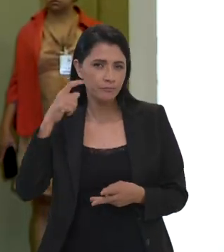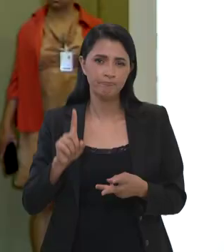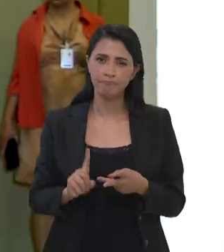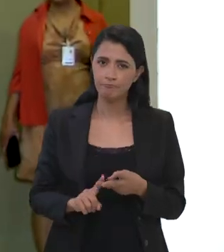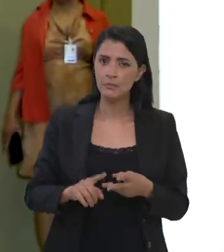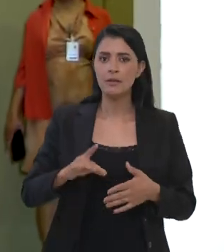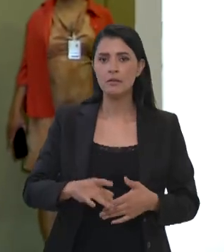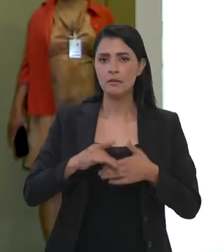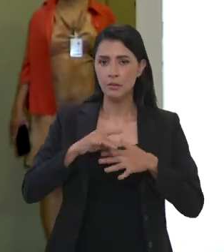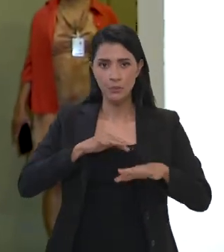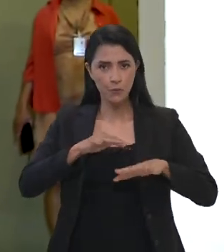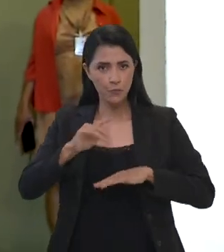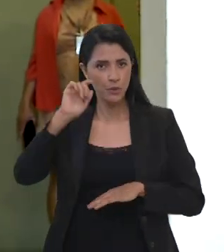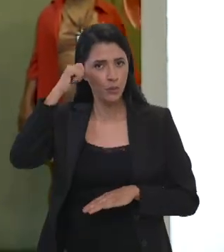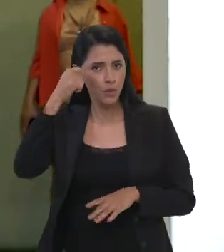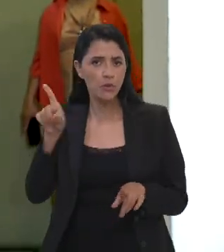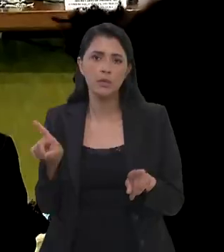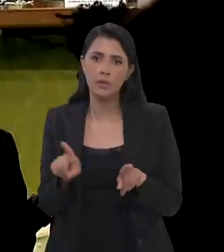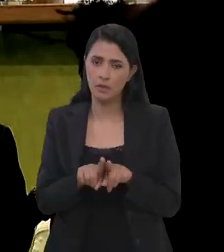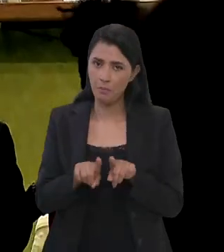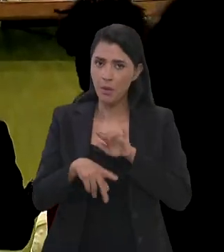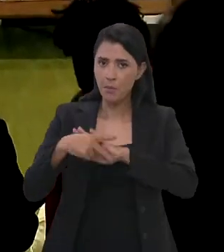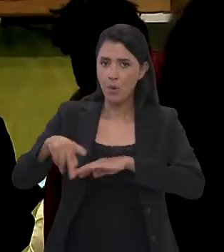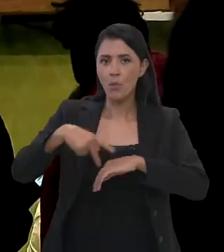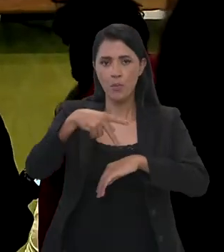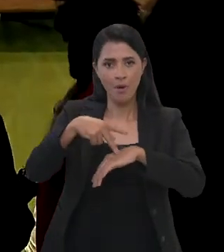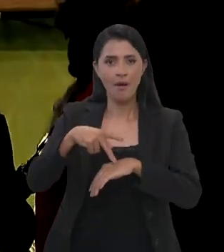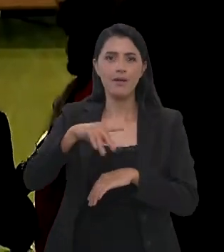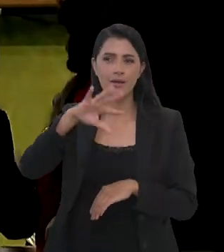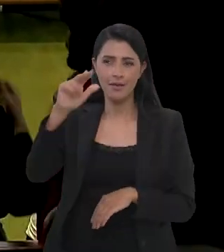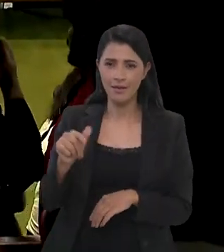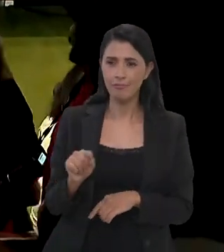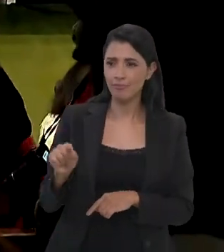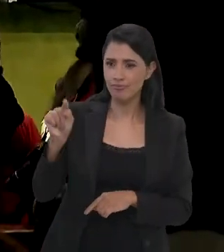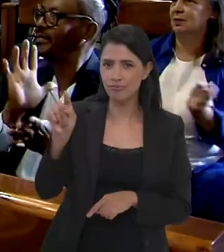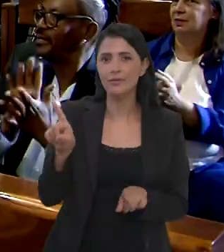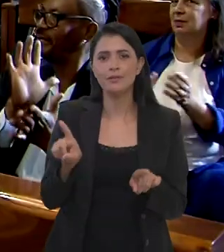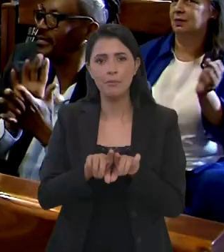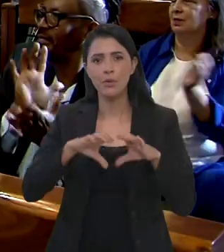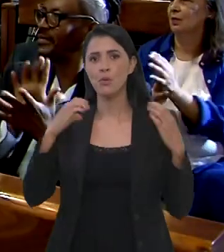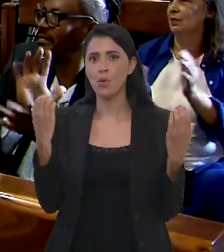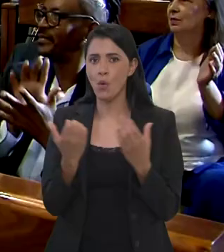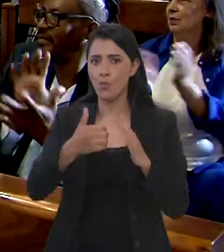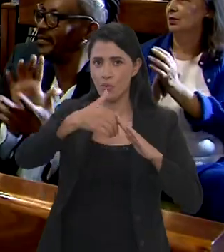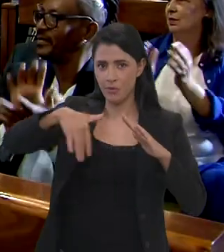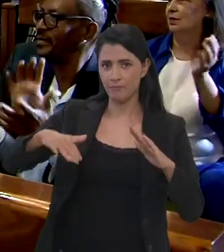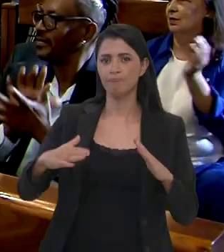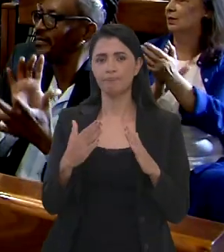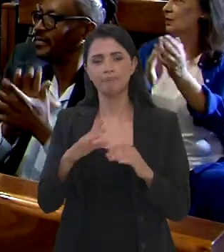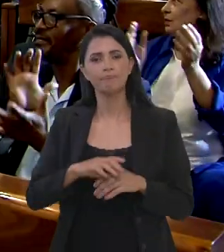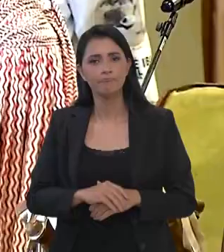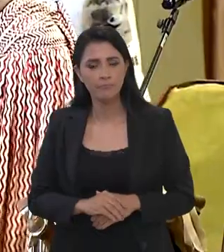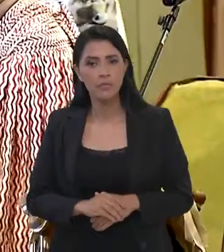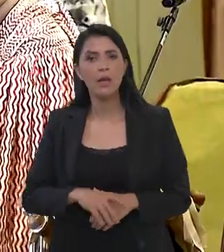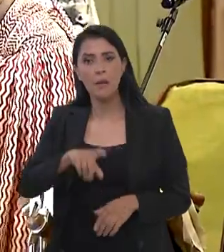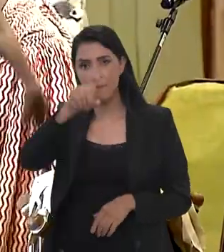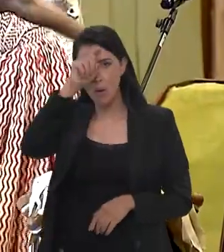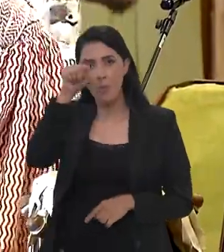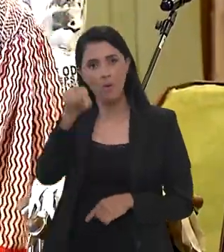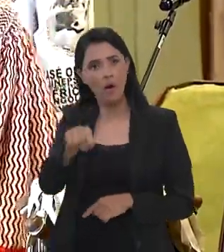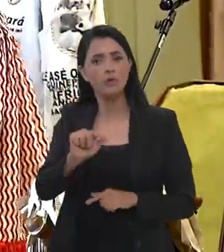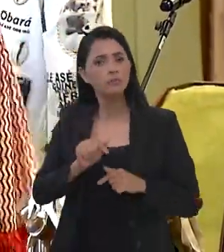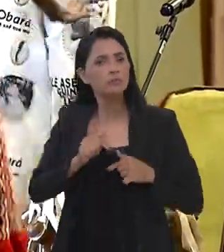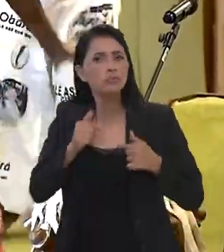artistas, lideranças do movimento negro, corpo diplomático de países africanos e comunidades de terreiro. A Fundação